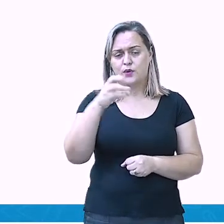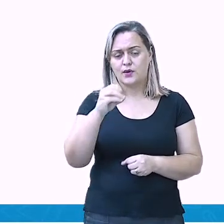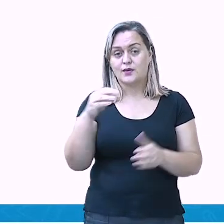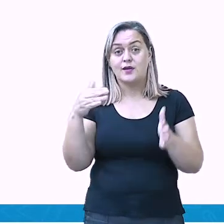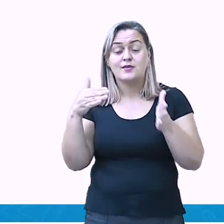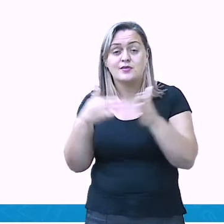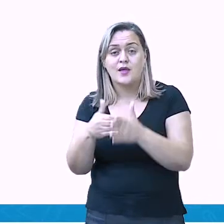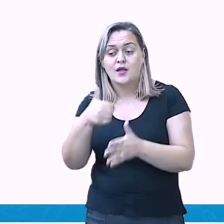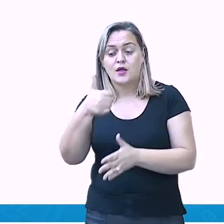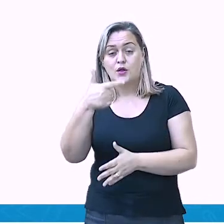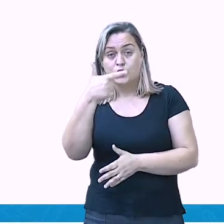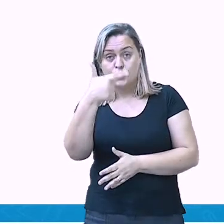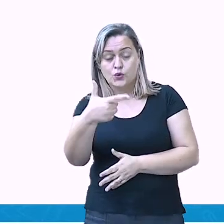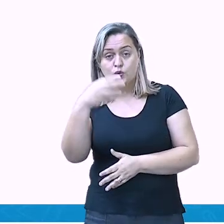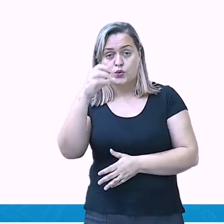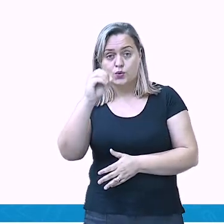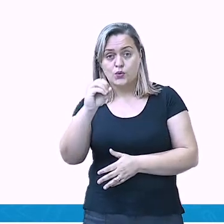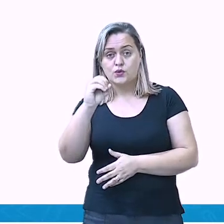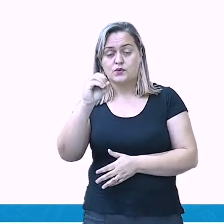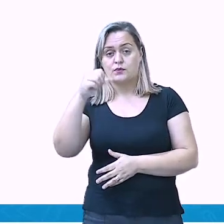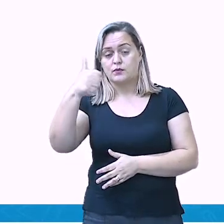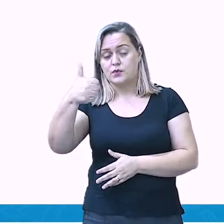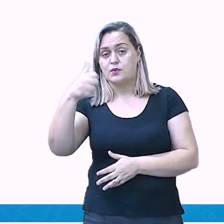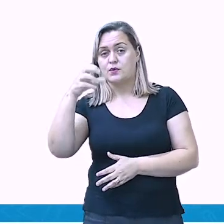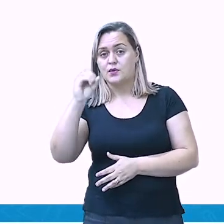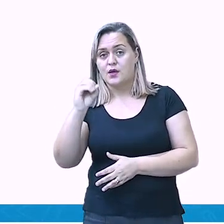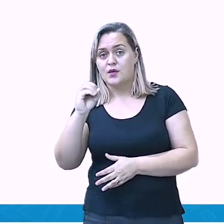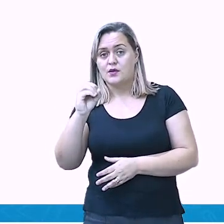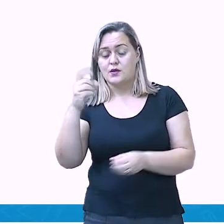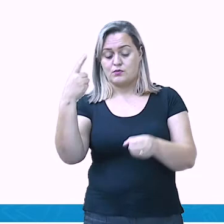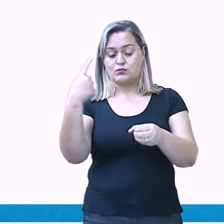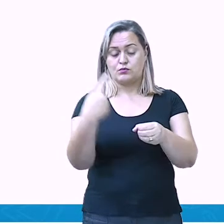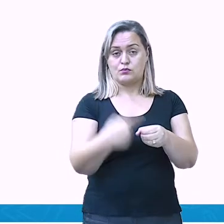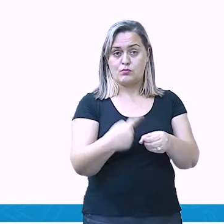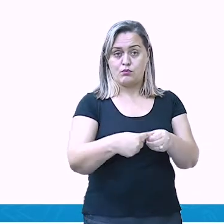Aumento da população